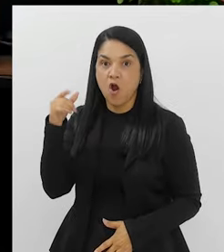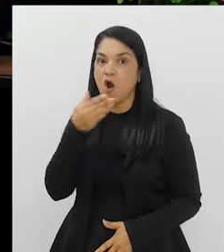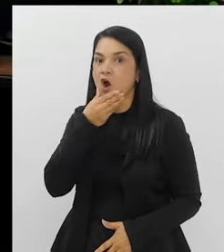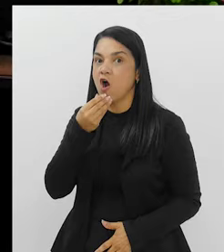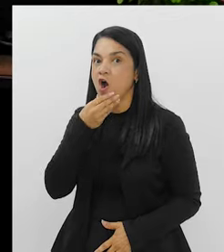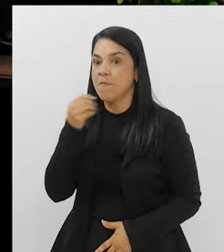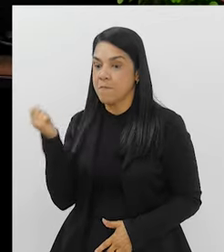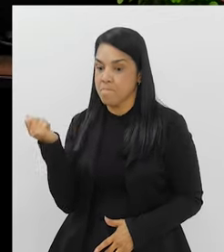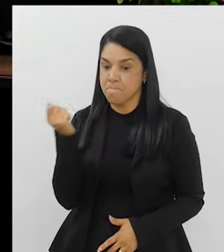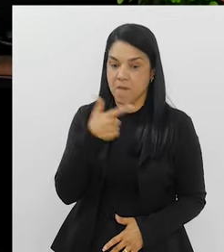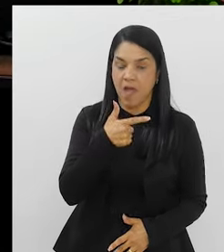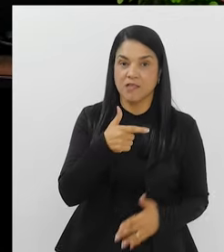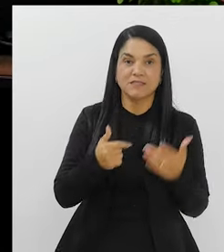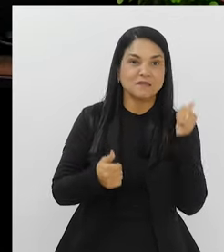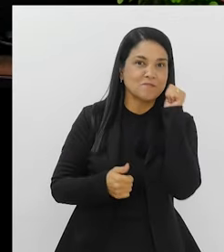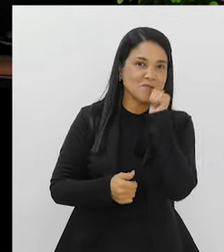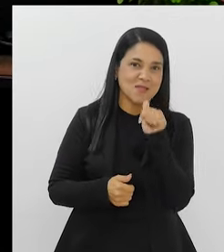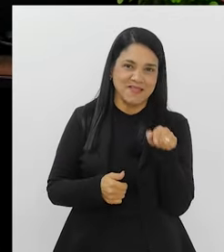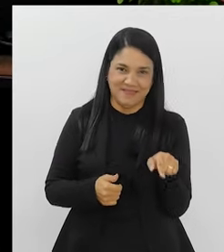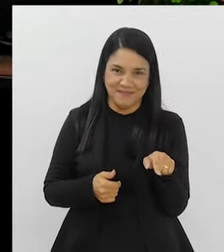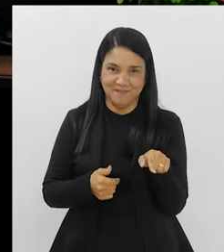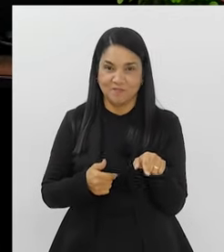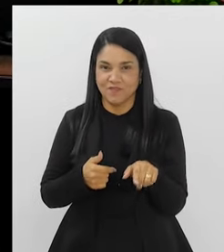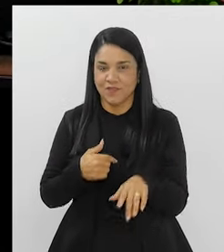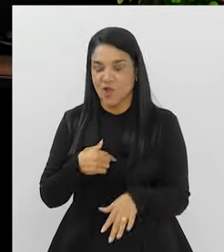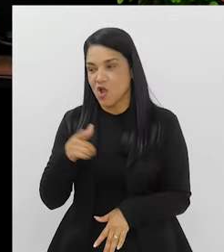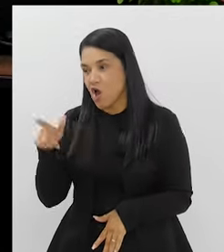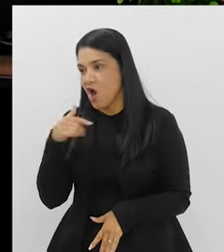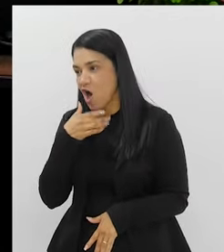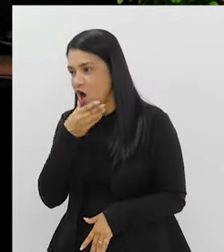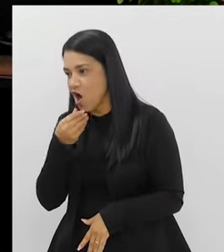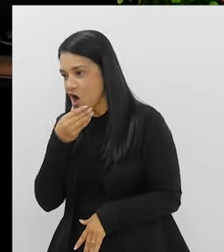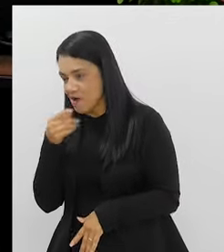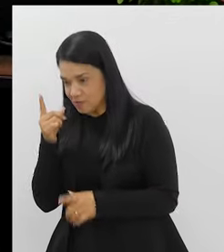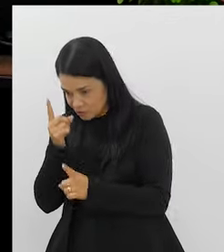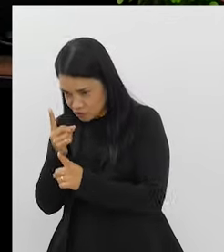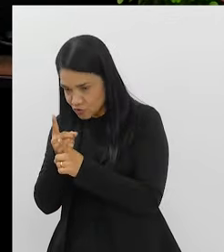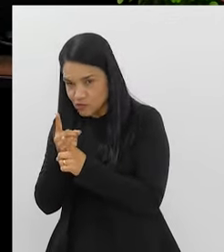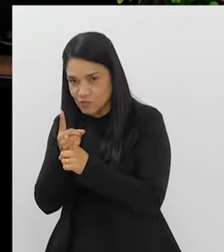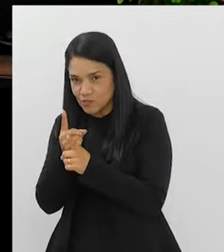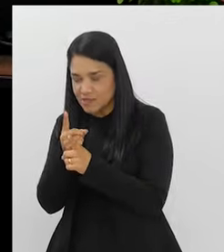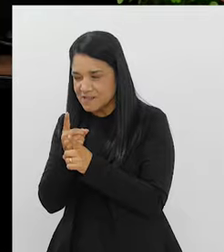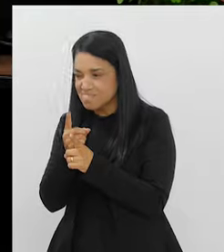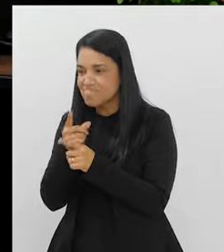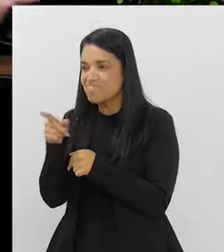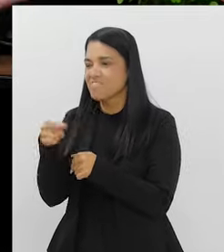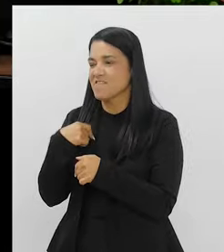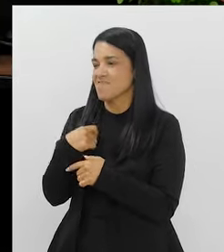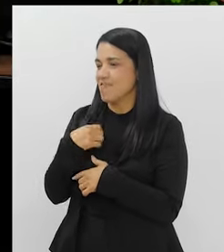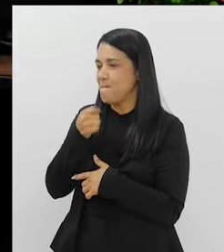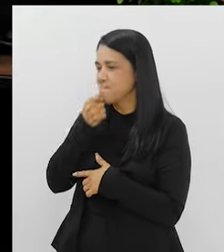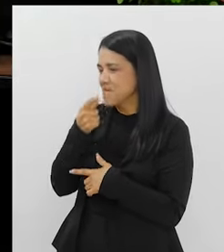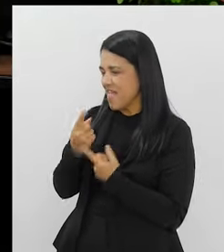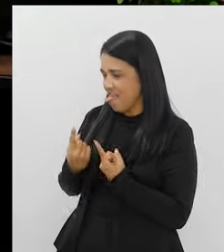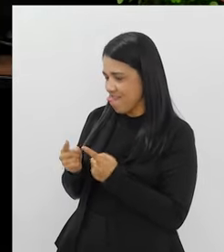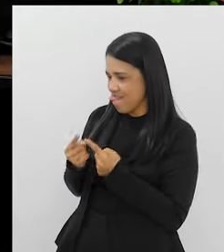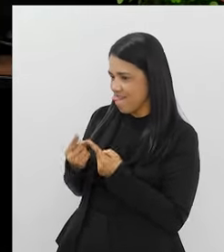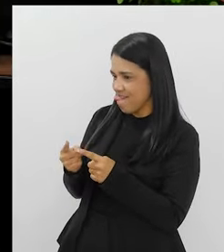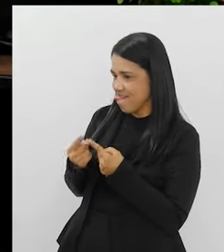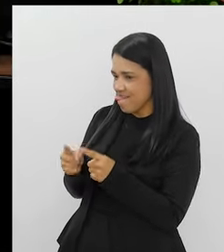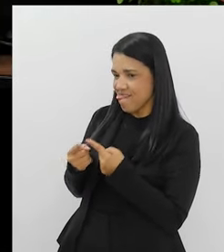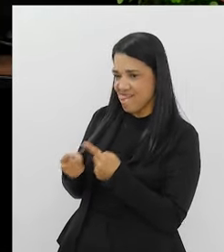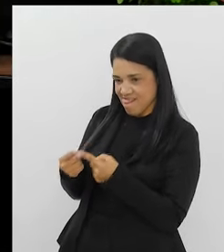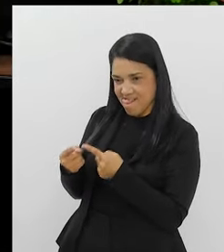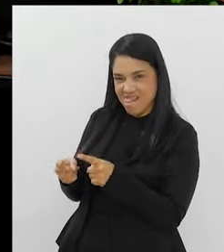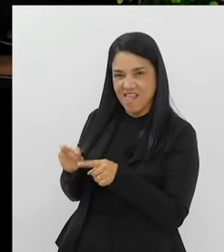os homens. Os homens não procuram, porque um colega se descobrir, ah, vai ficar aquela piadinha, aquela